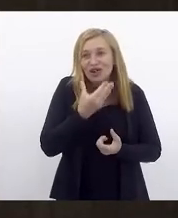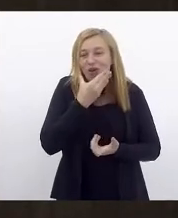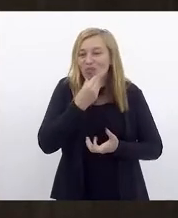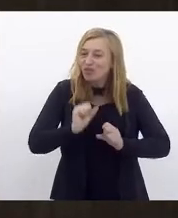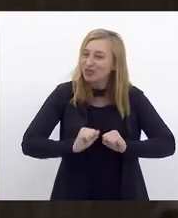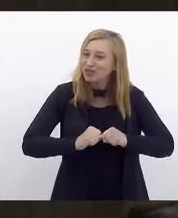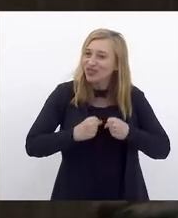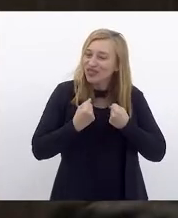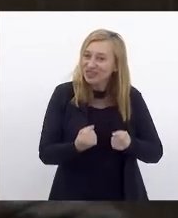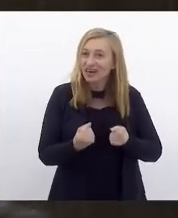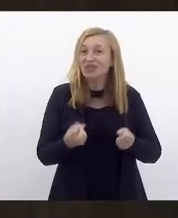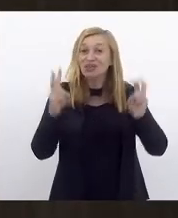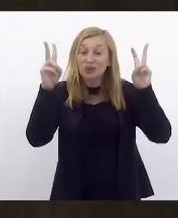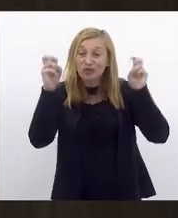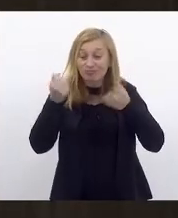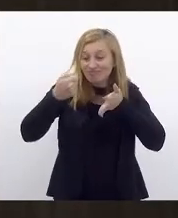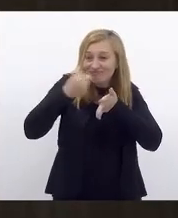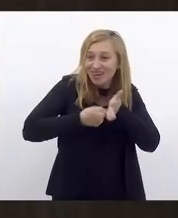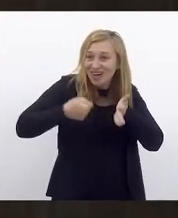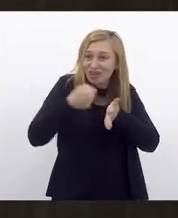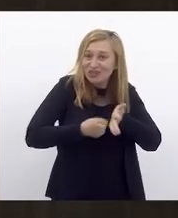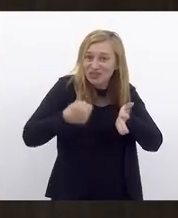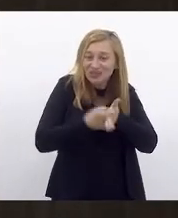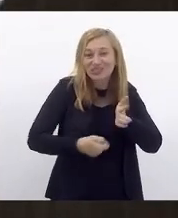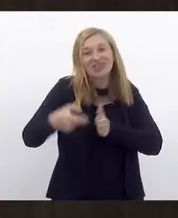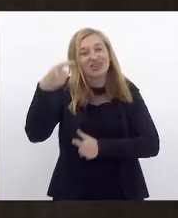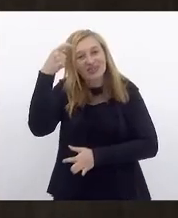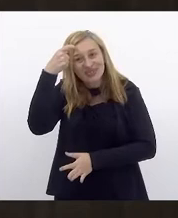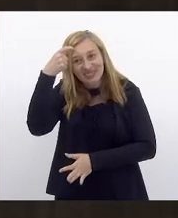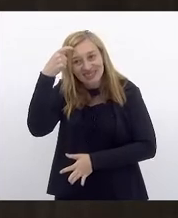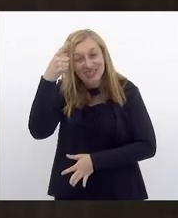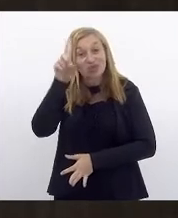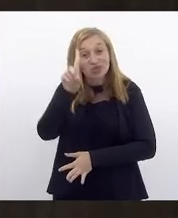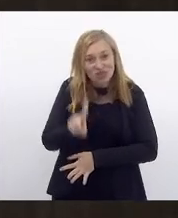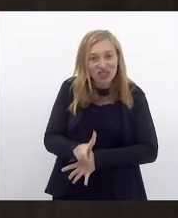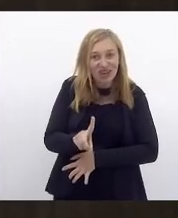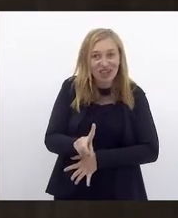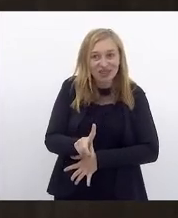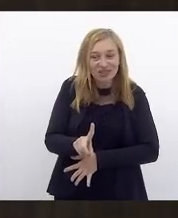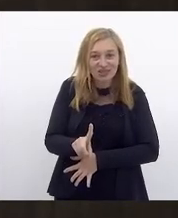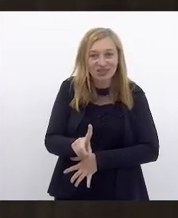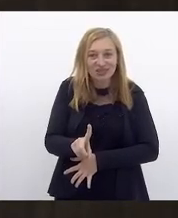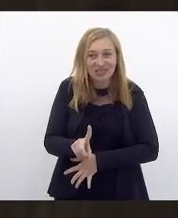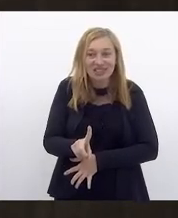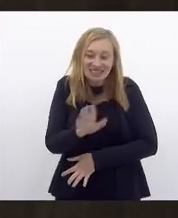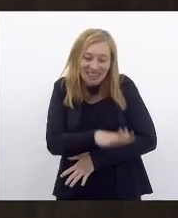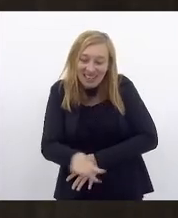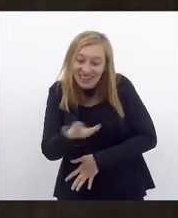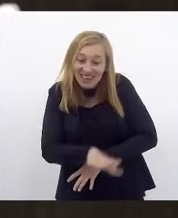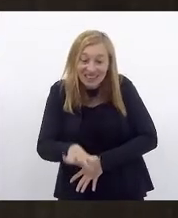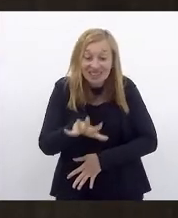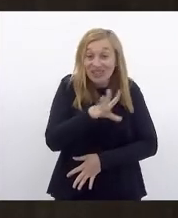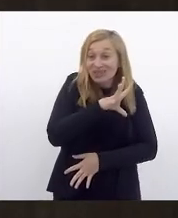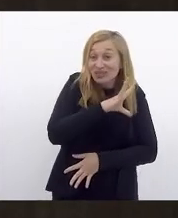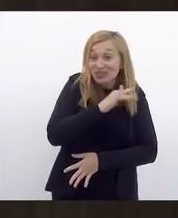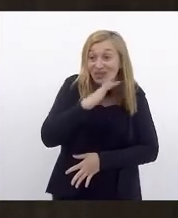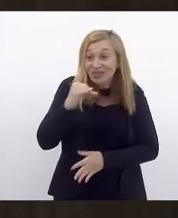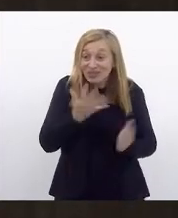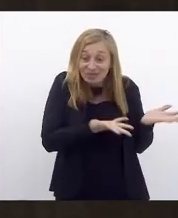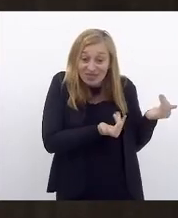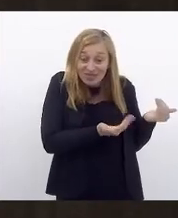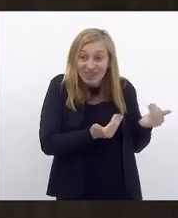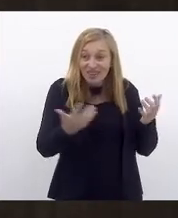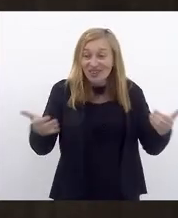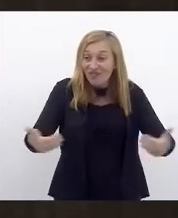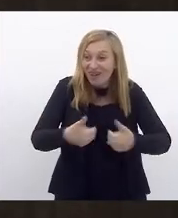dedicado muito para a questão da luta, da conscientização do direito da criança, do jovem, do adulto com autismo.